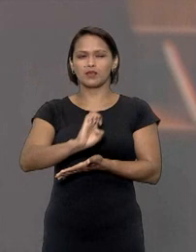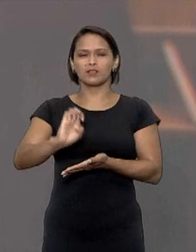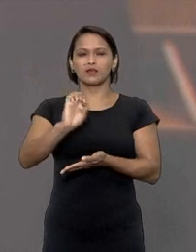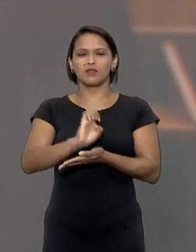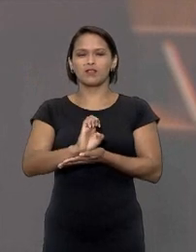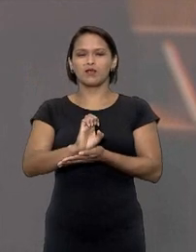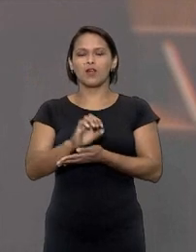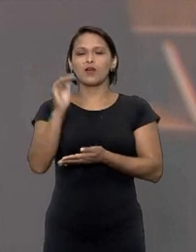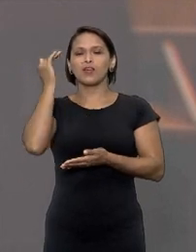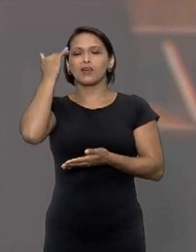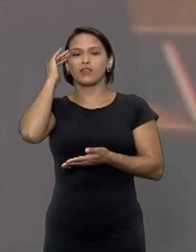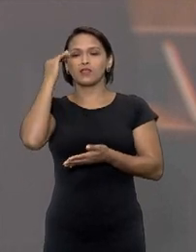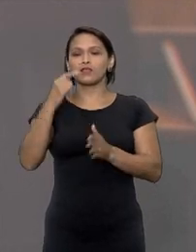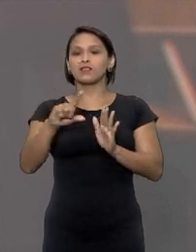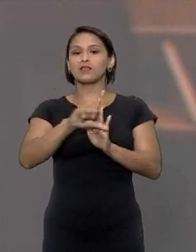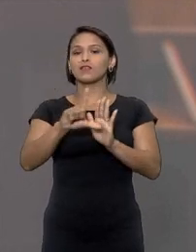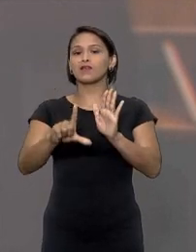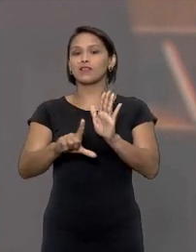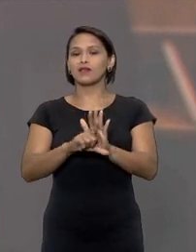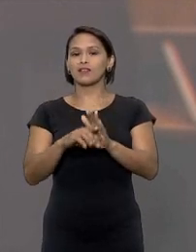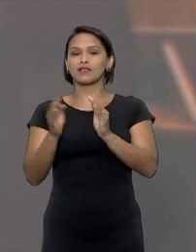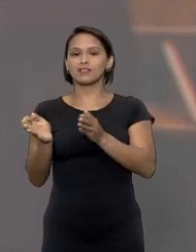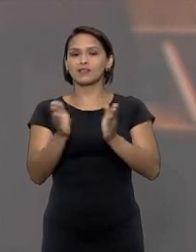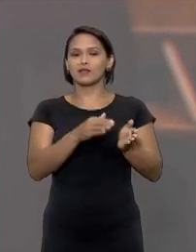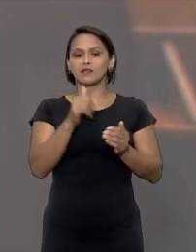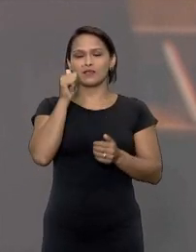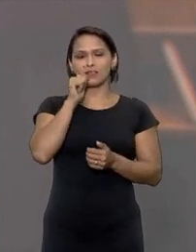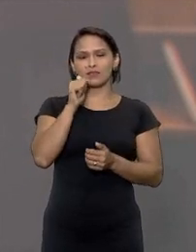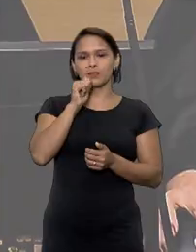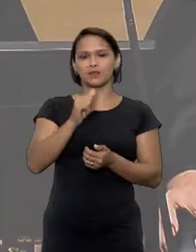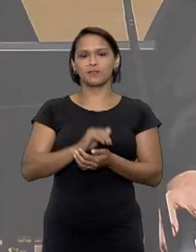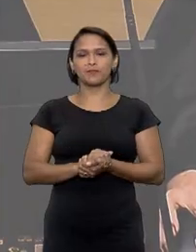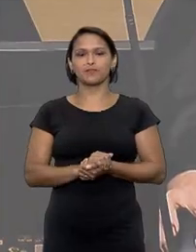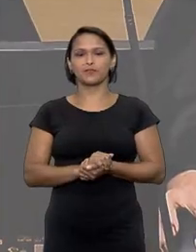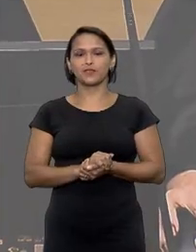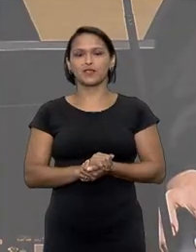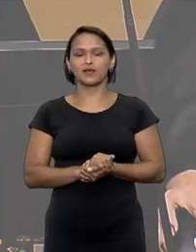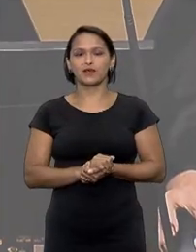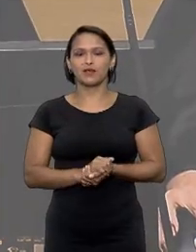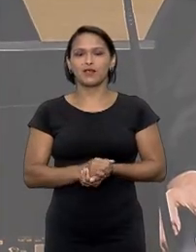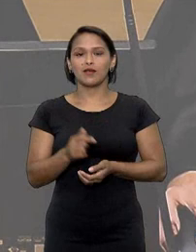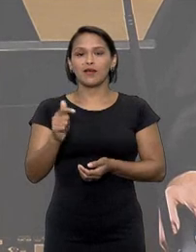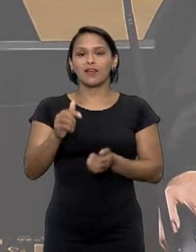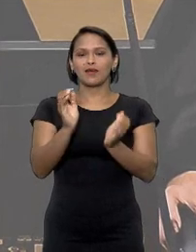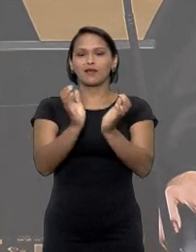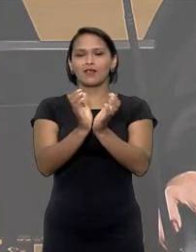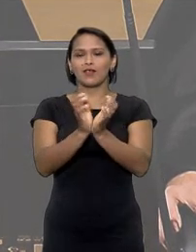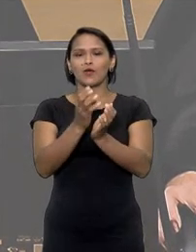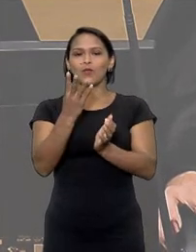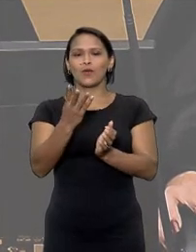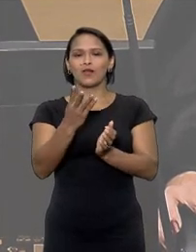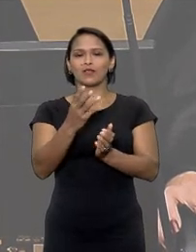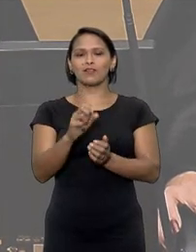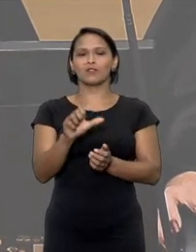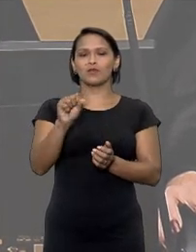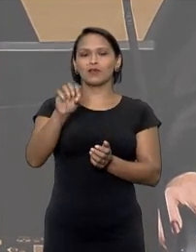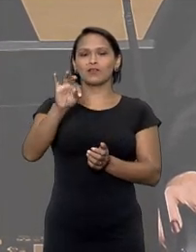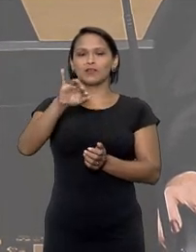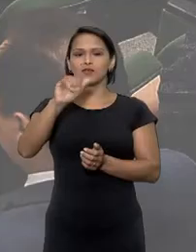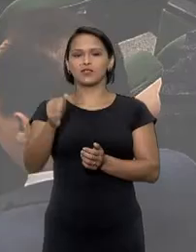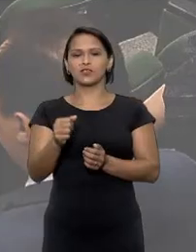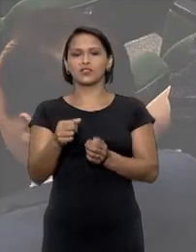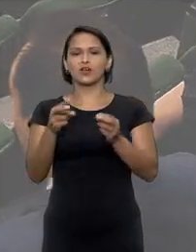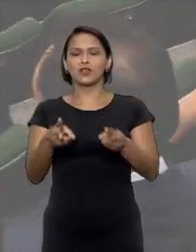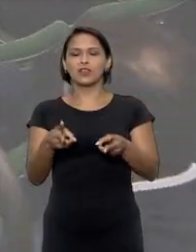entendida como parte do que a legislação prevê como planejamento familiar o relator do caso na quarta turma do STJ ministro Marco